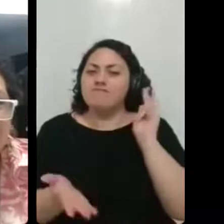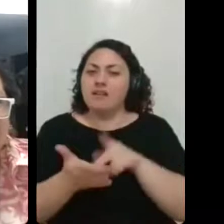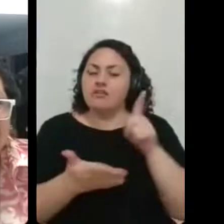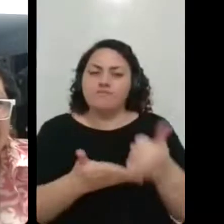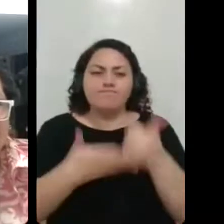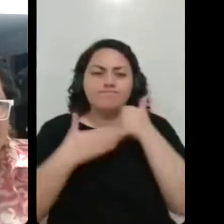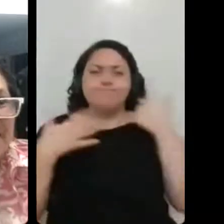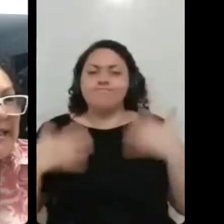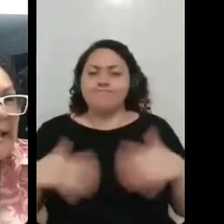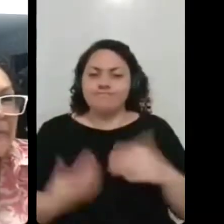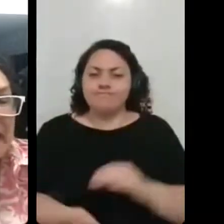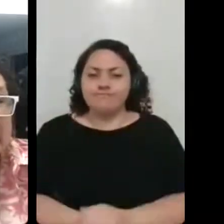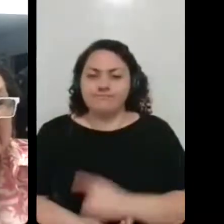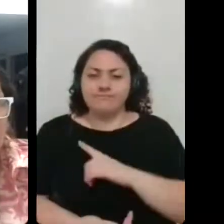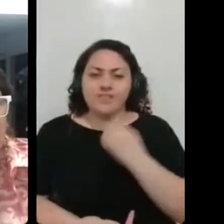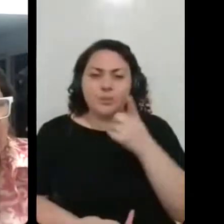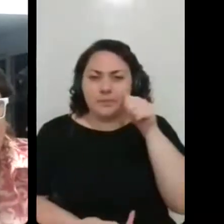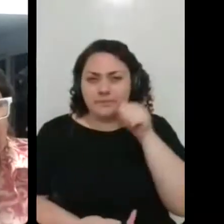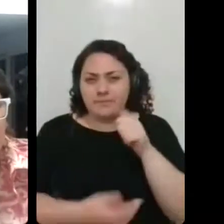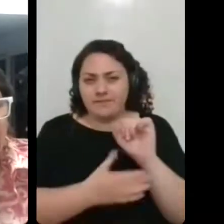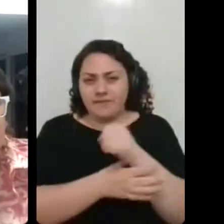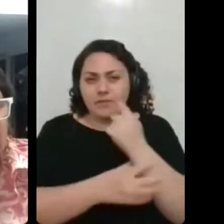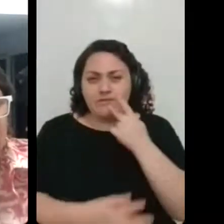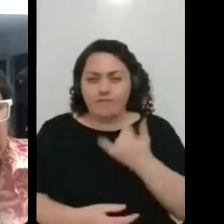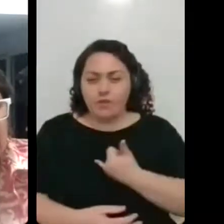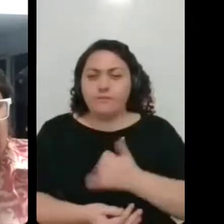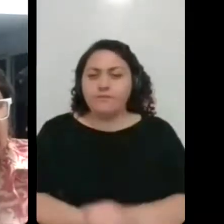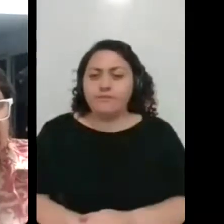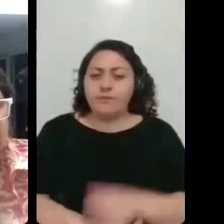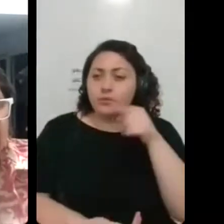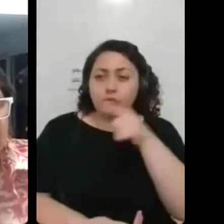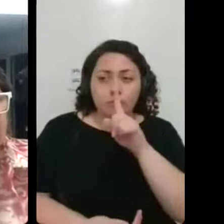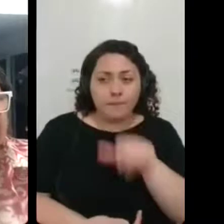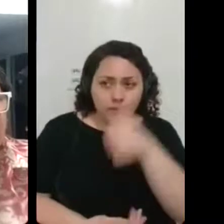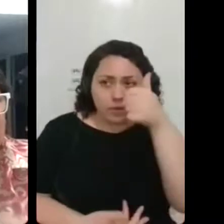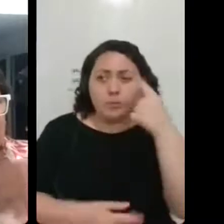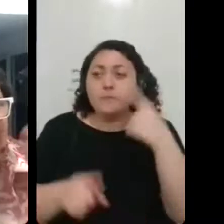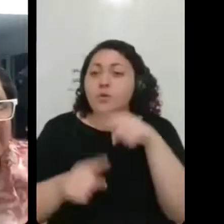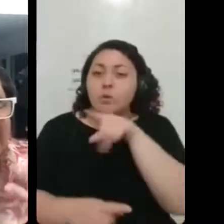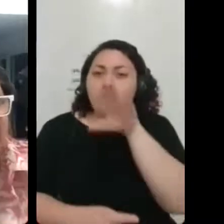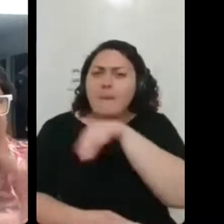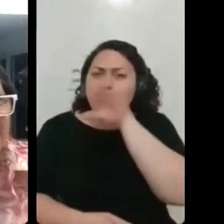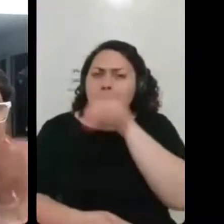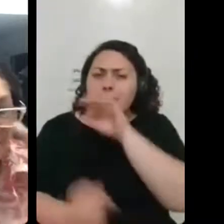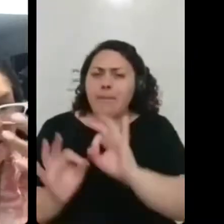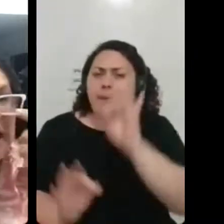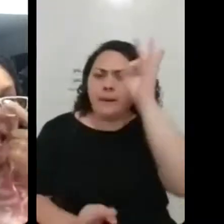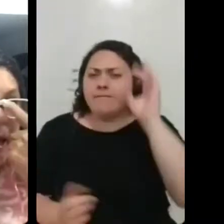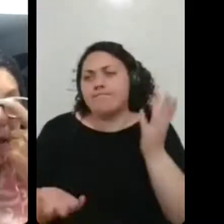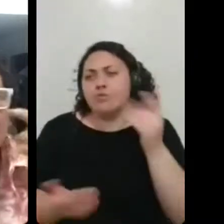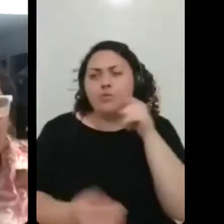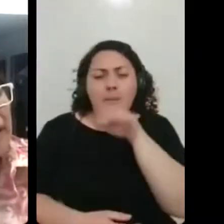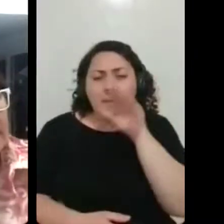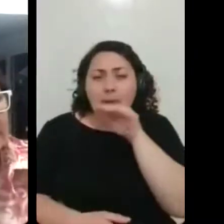uma delas não é só não tá melhor porque fala demais, né? Fala demais, né? Fala demais.